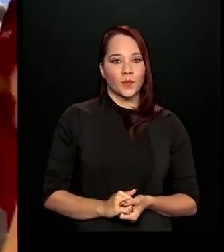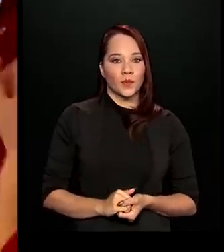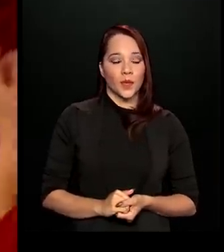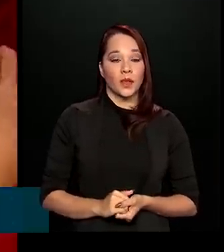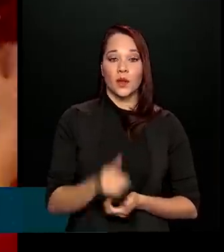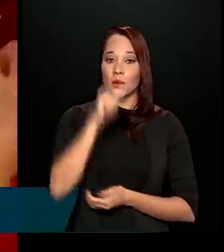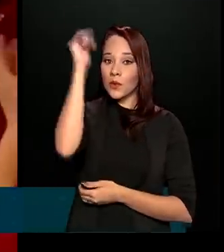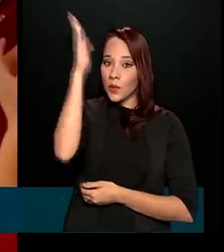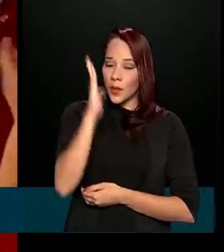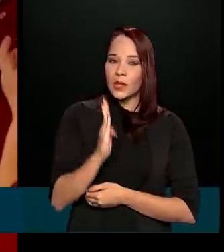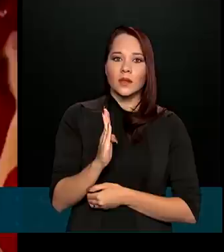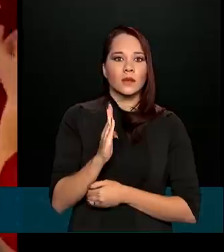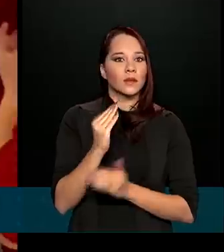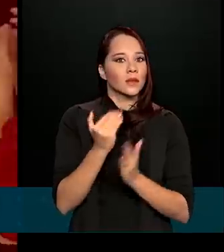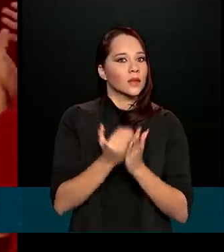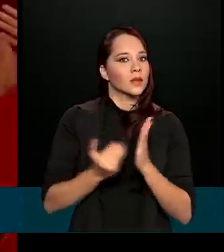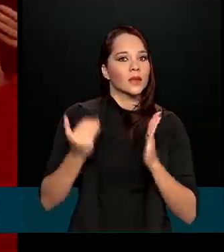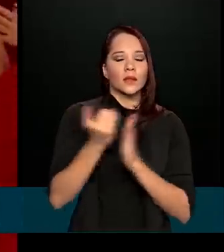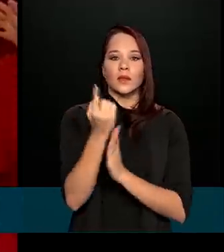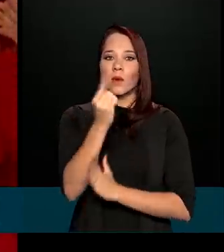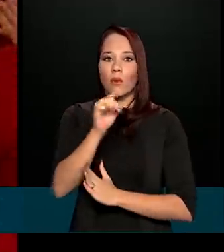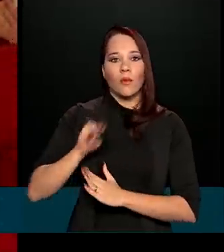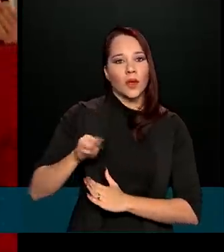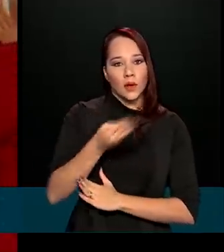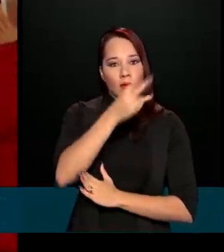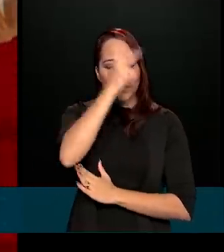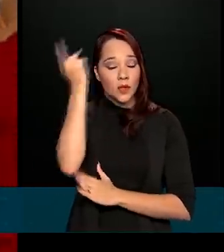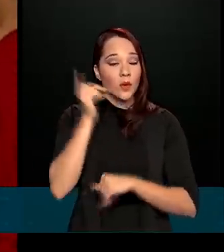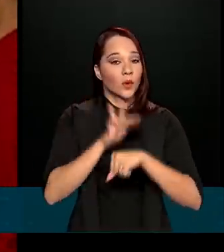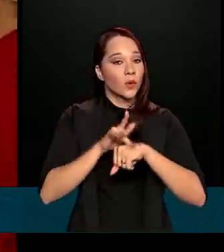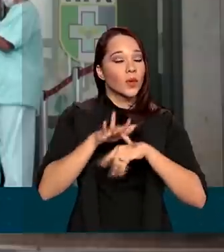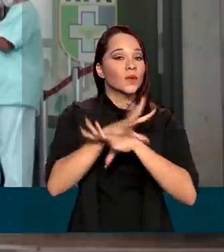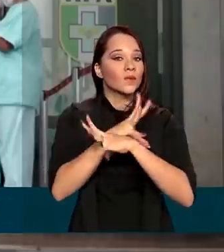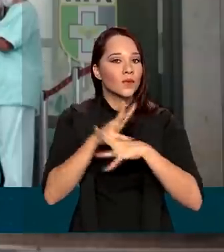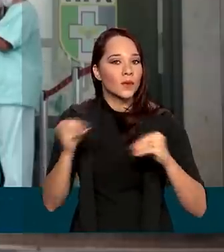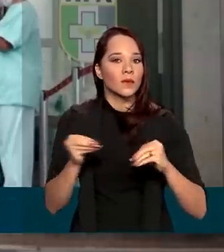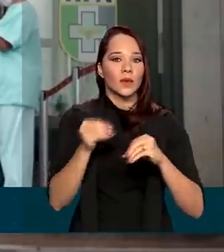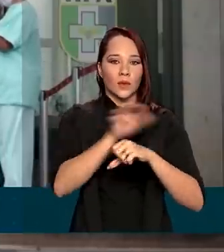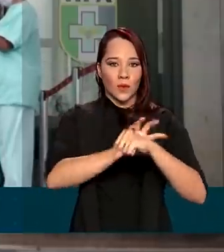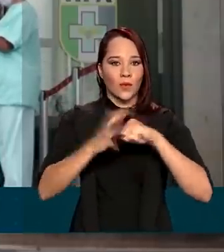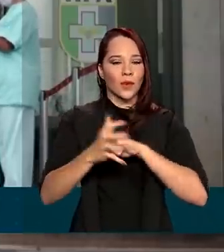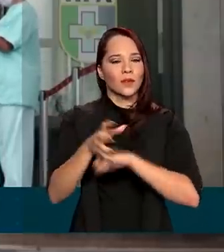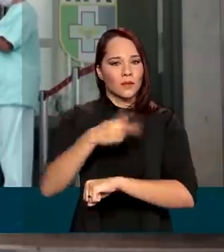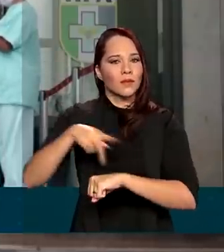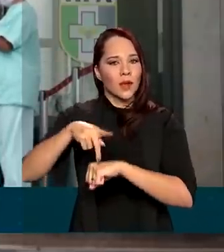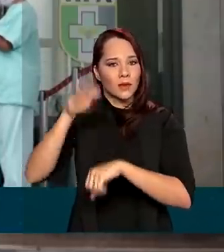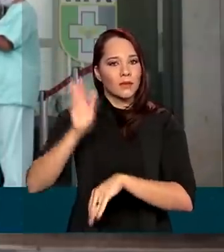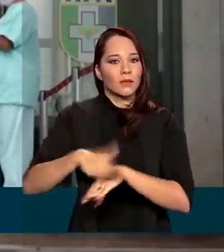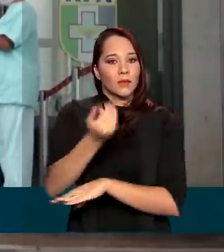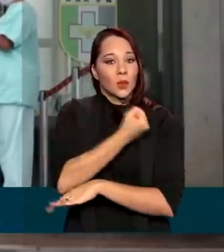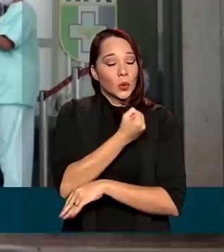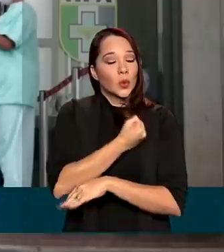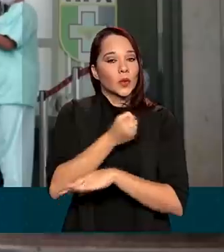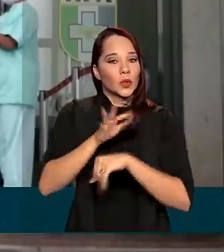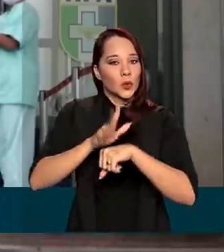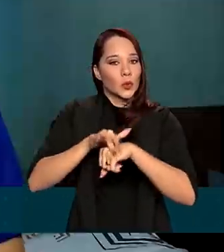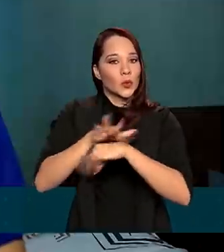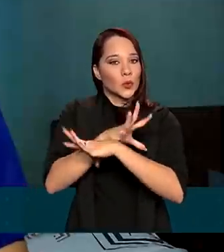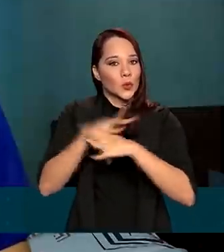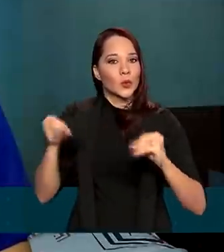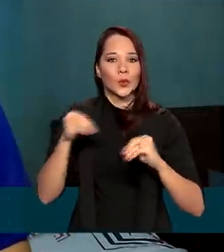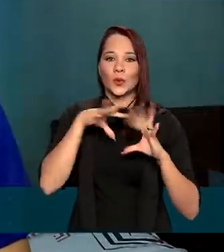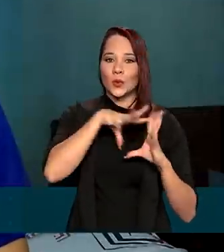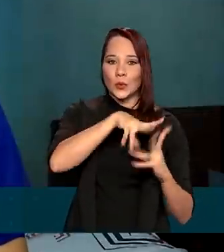O Brasil ultrapassou a marca de um milhão de recuperados da Covid-19. É o país com o maior número de curados no